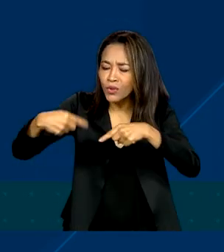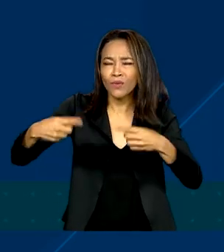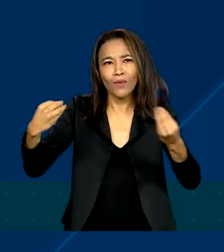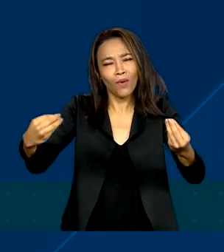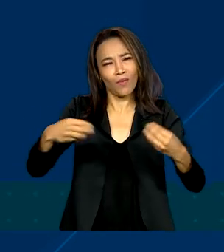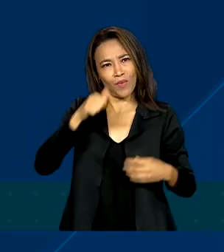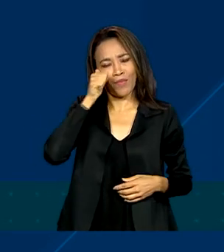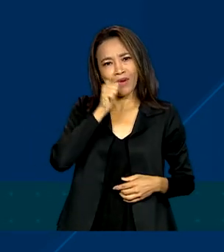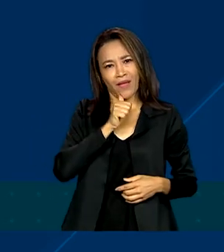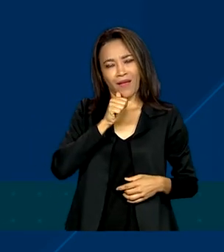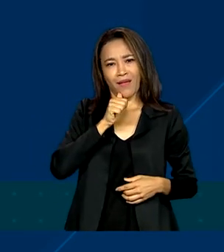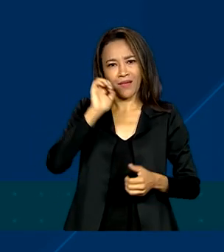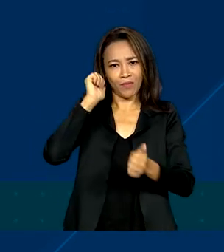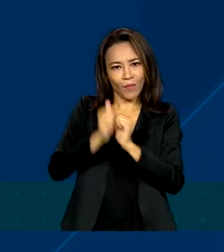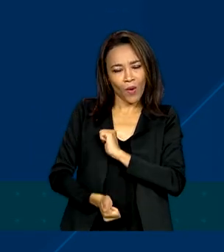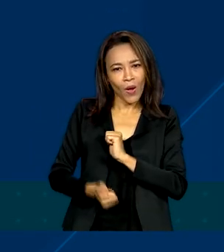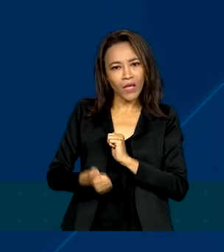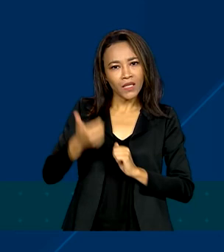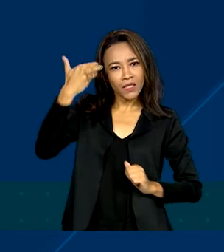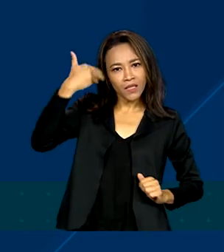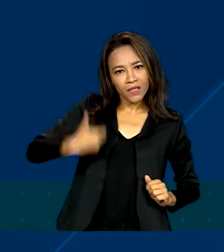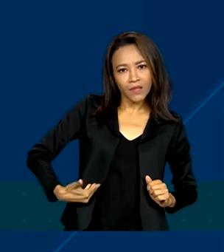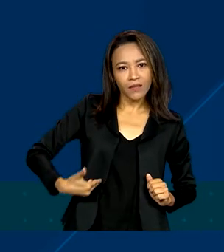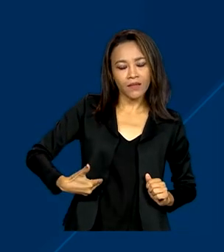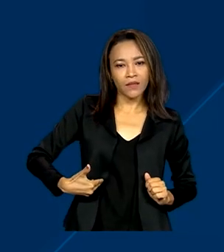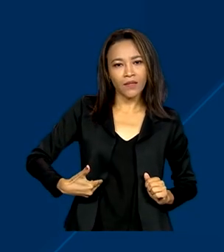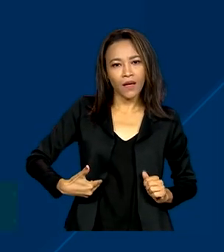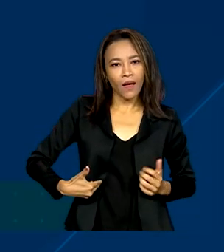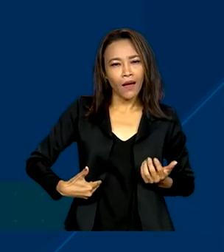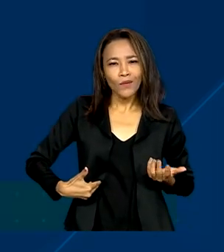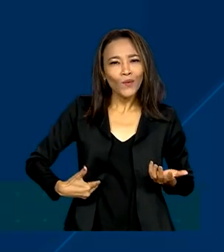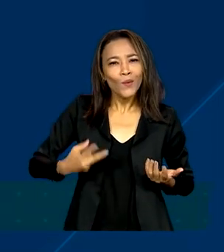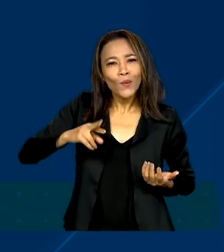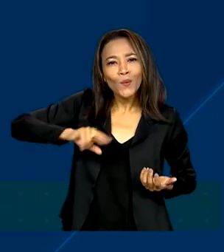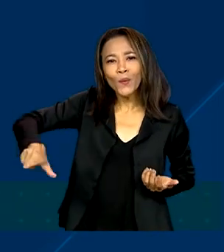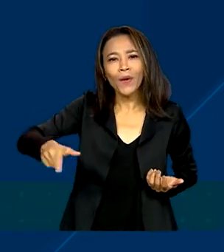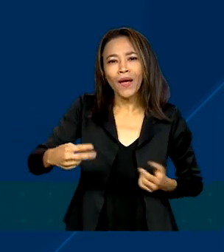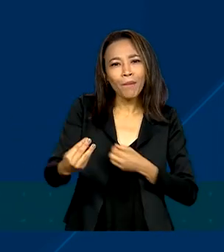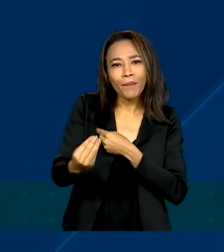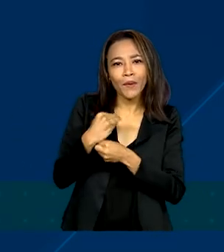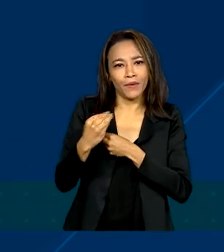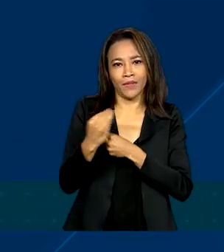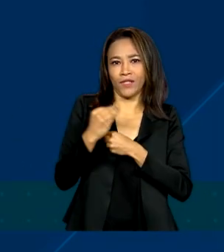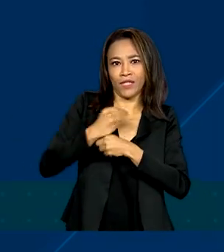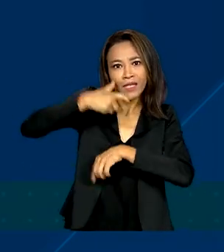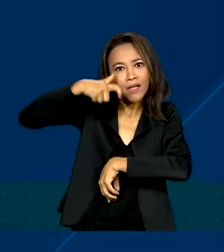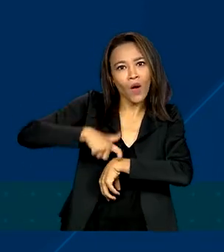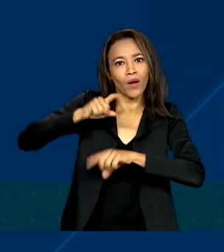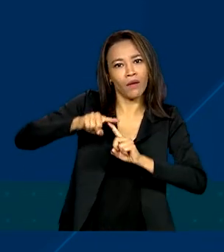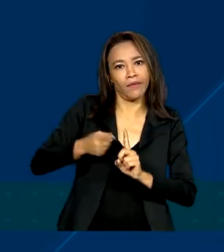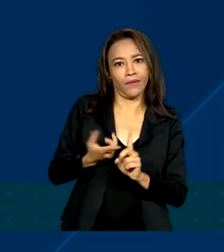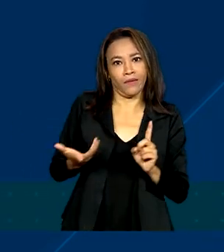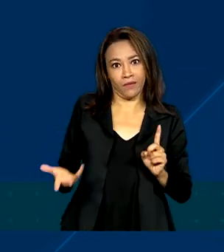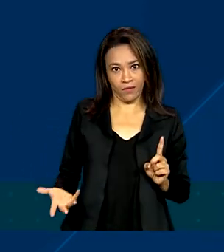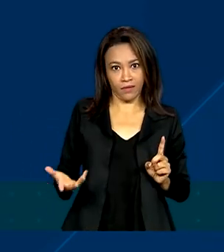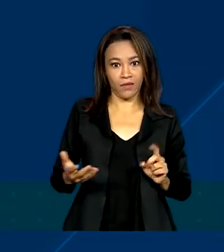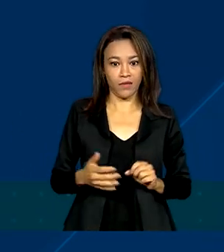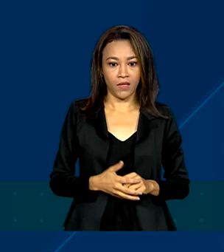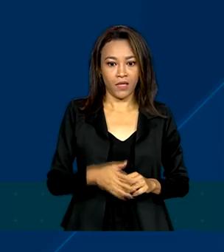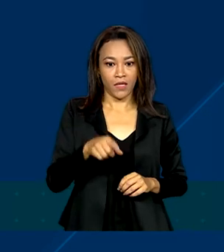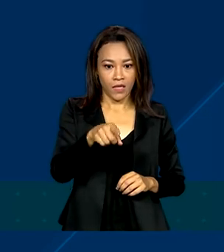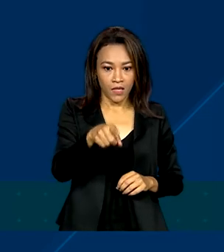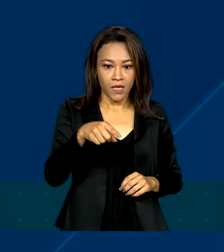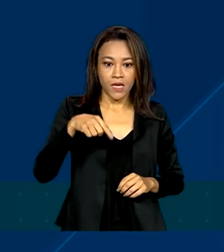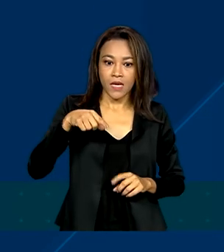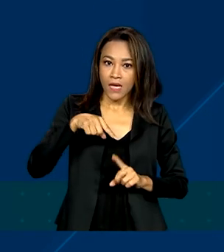atleta não é protegida nessa hora. E vendo que as mulheres hoje